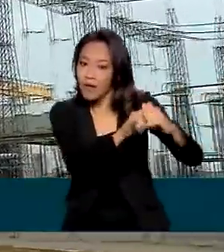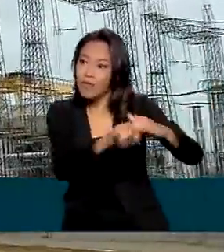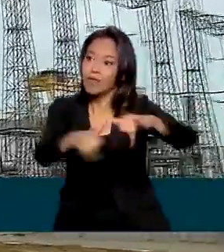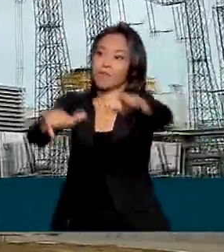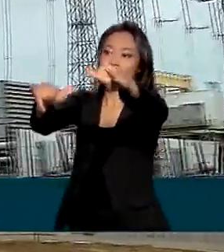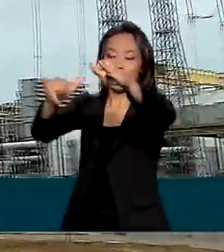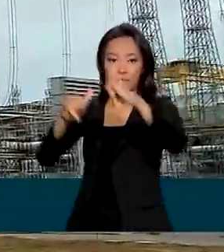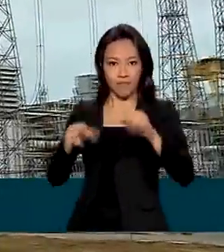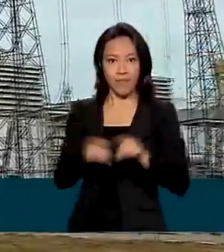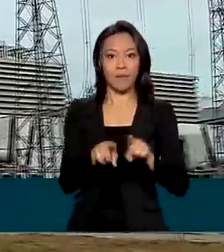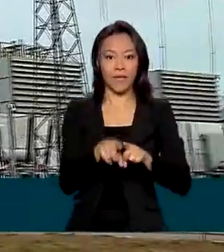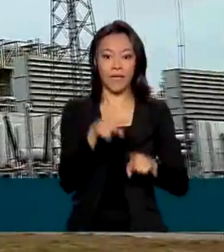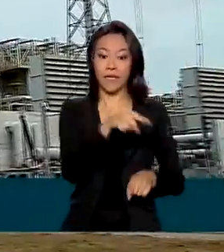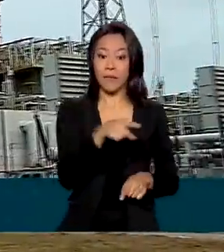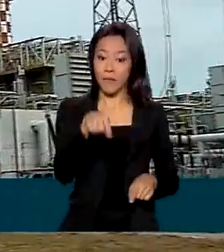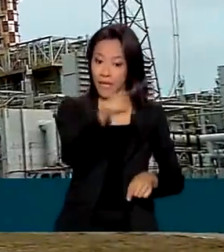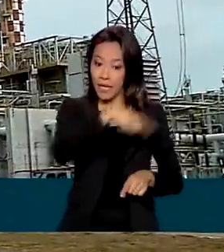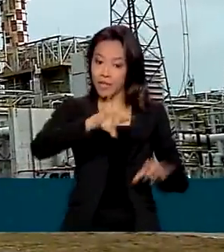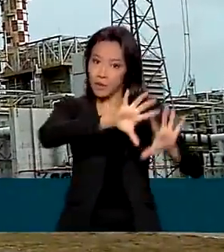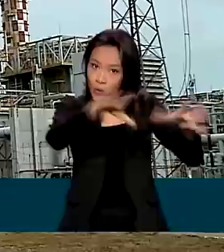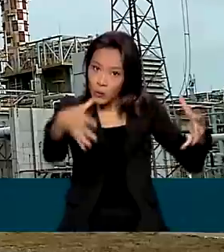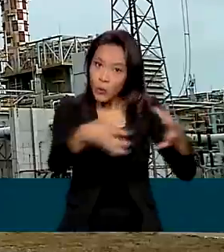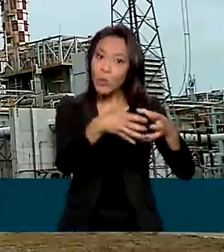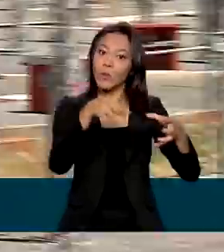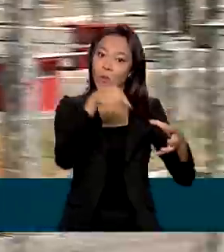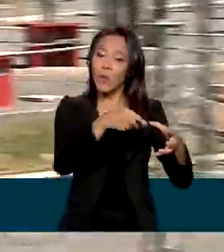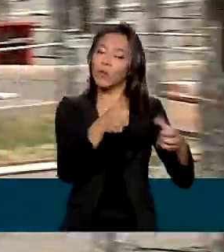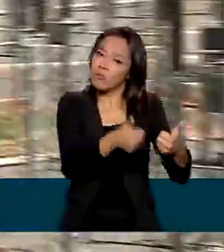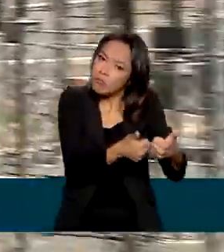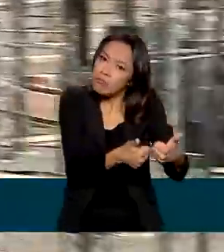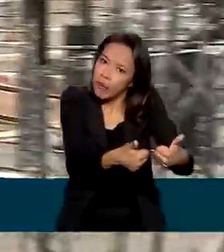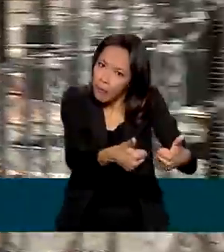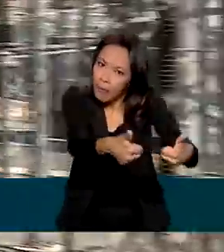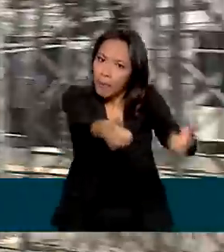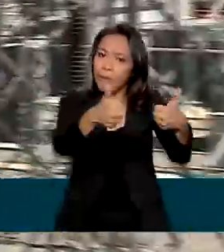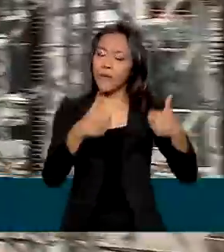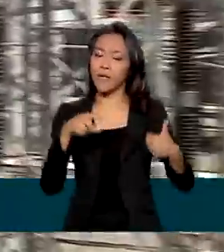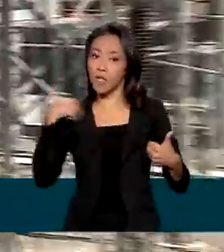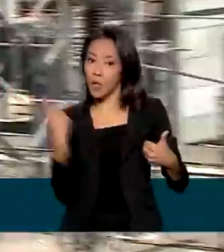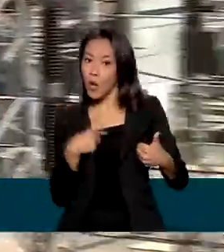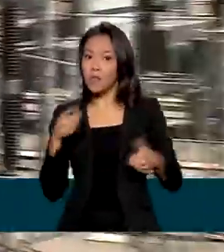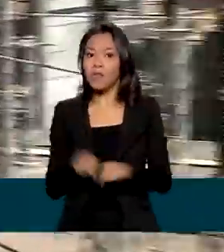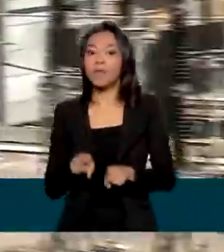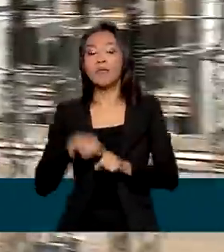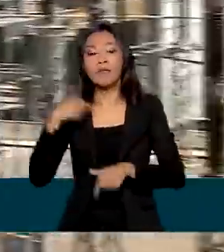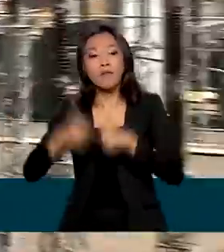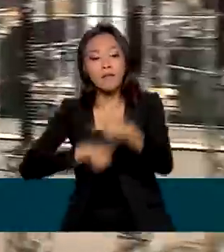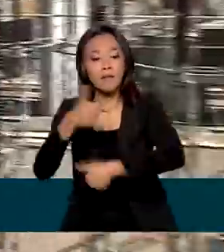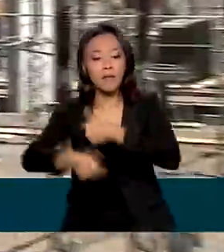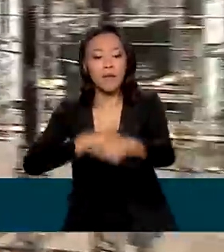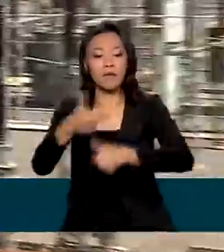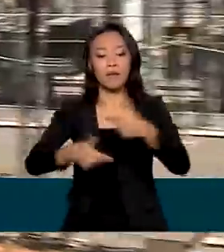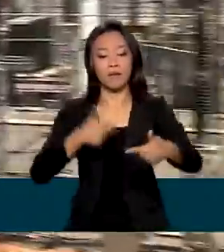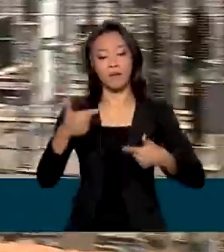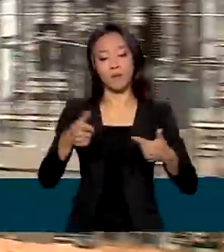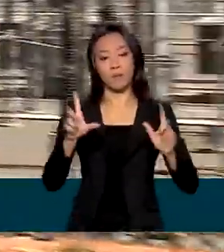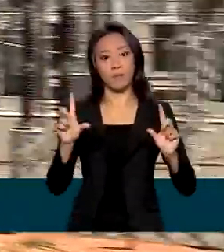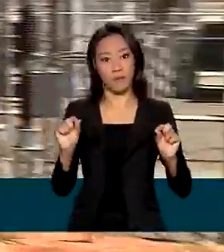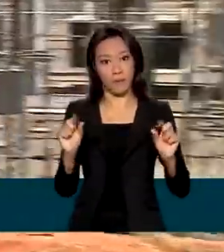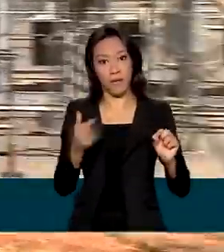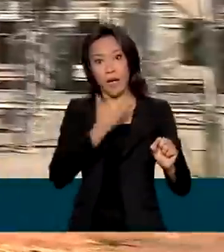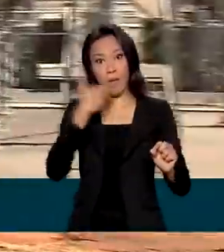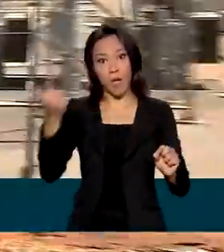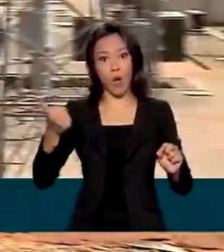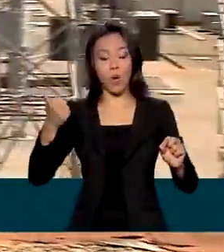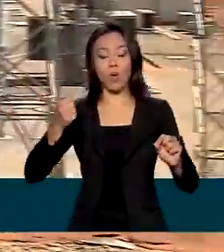combustível para que esse grupo térmico funcione. E estamos trabalhando também, dimensionando a melhor